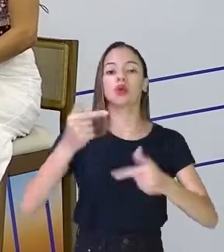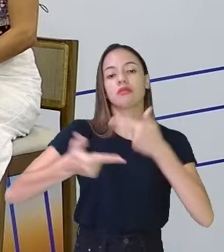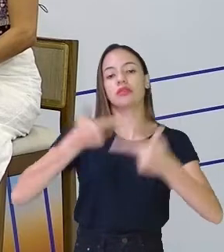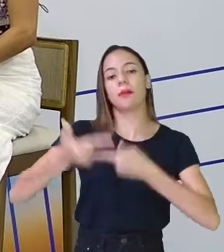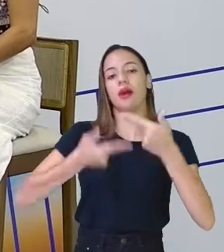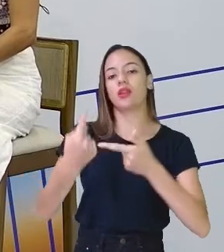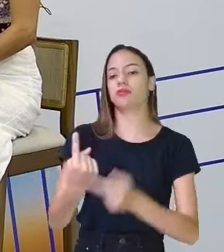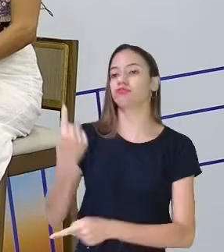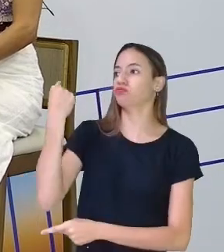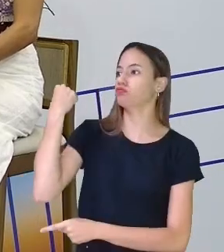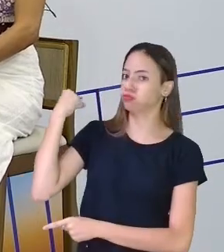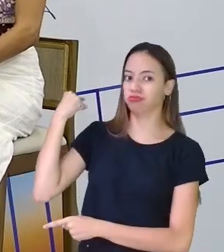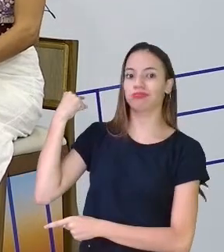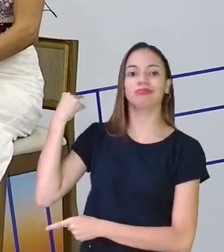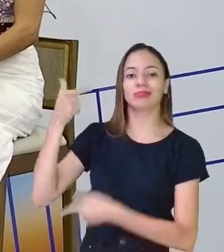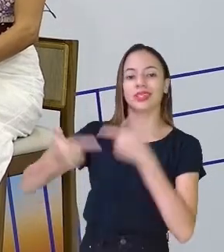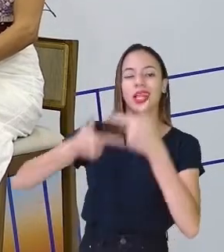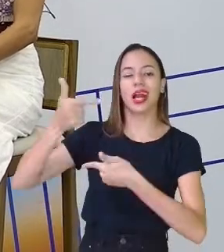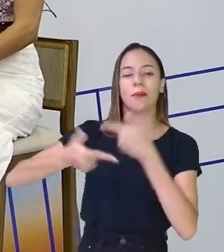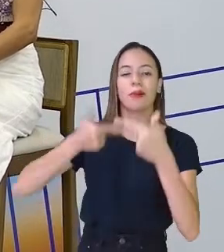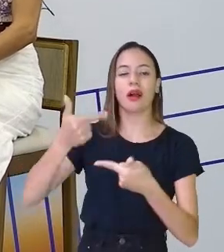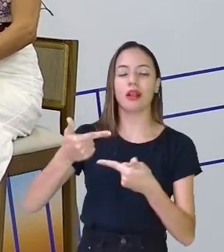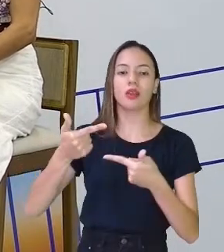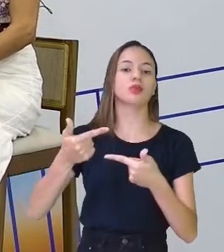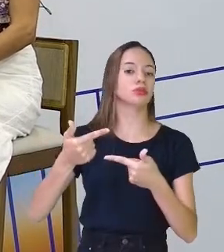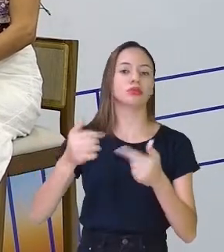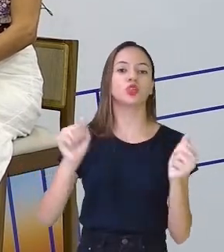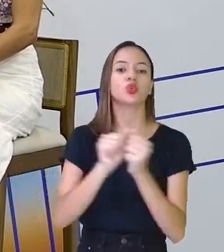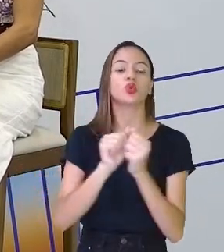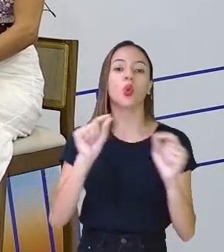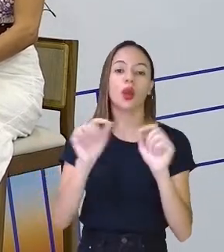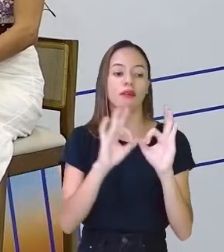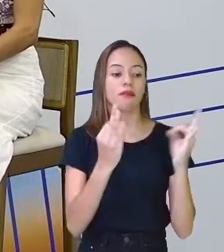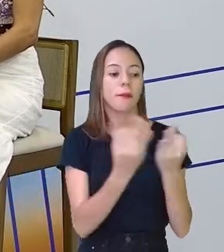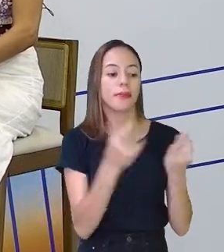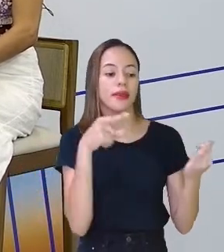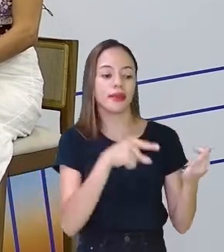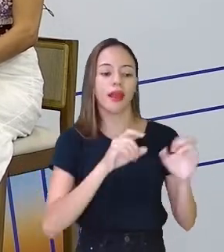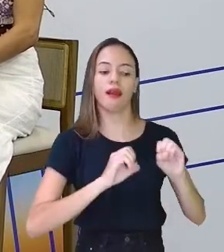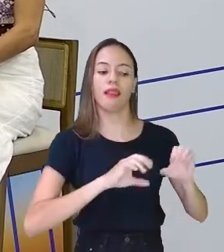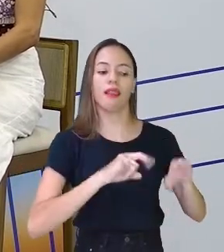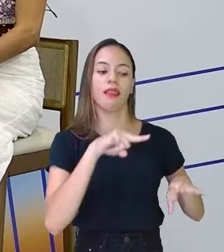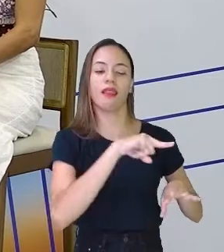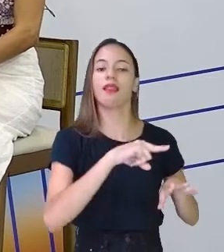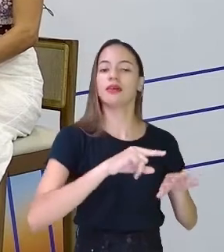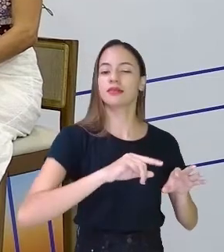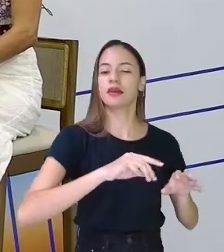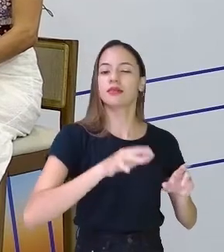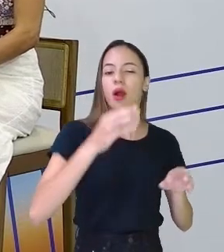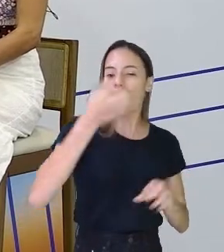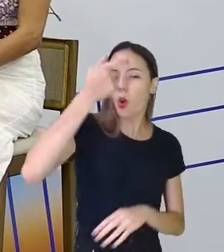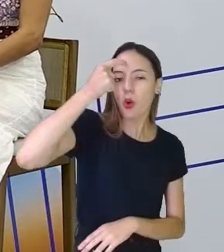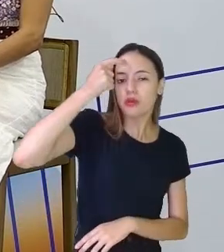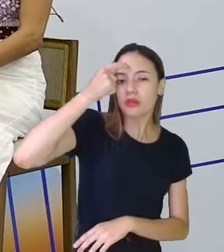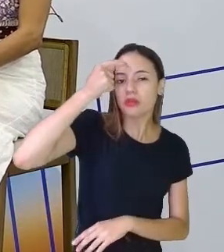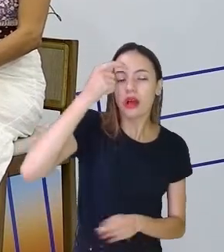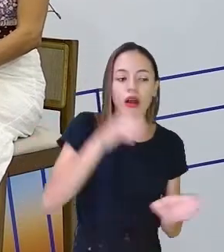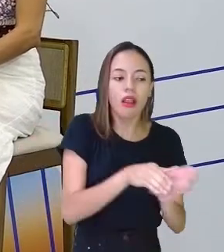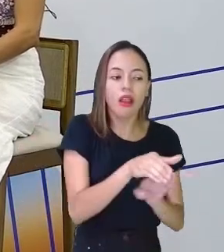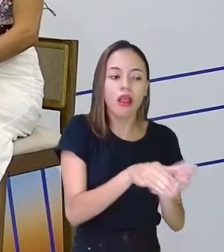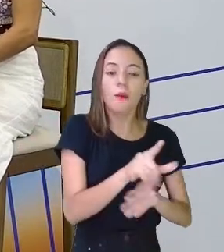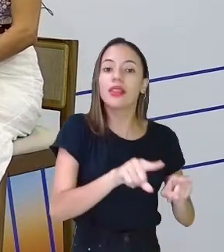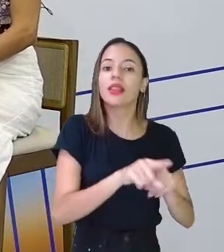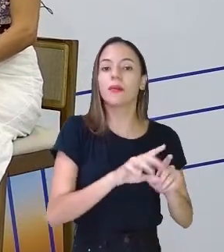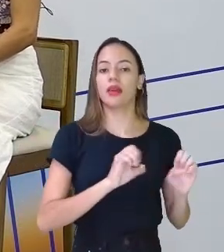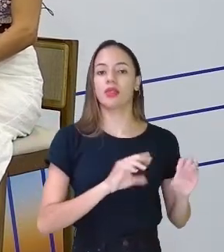atrás, não é? Que foi feito pela família, através da conscientização, das conversas, da educação